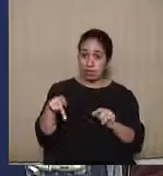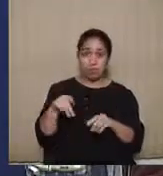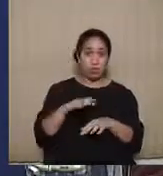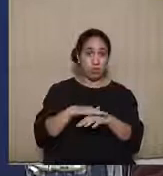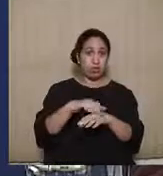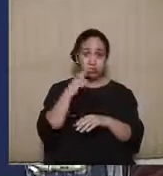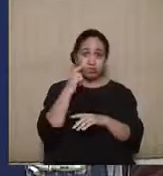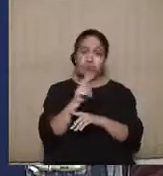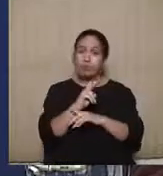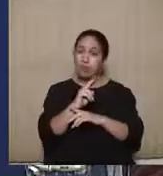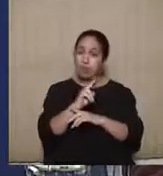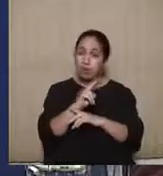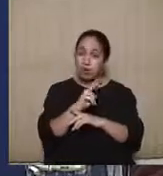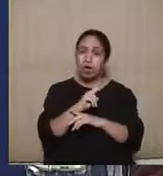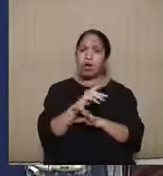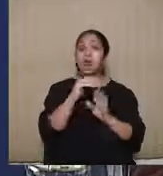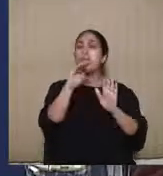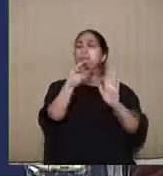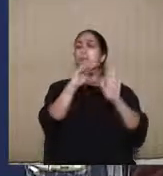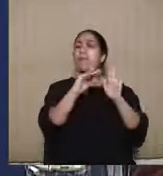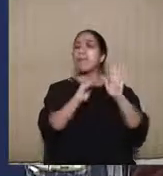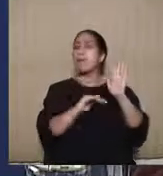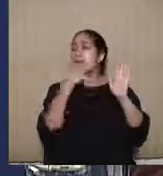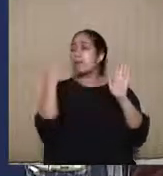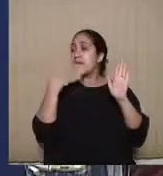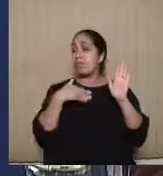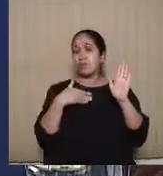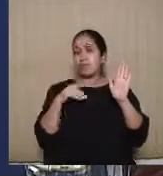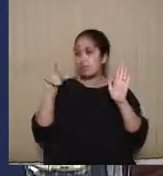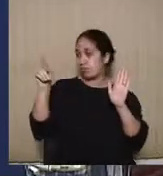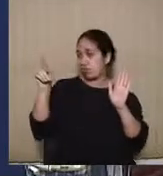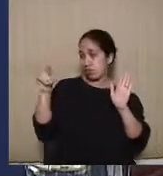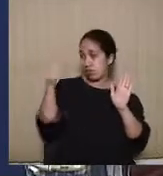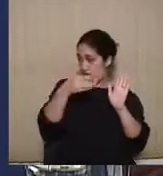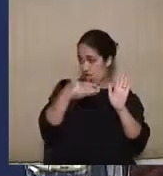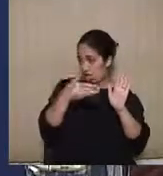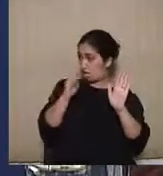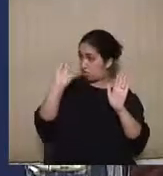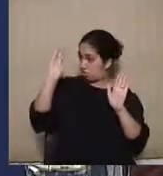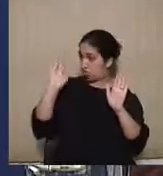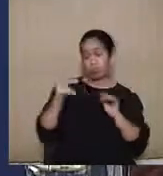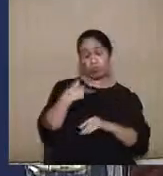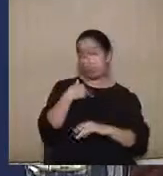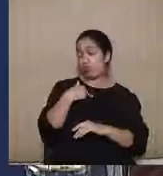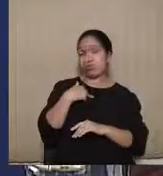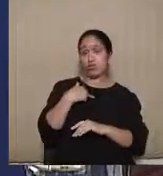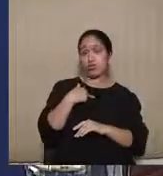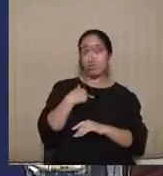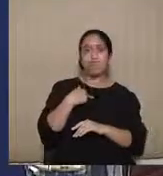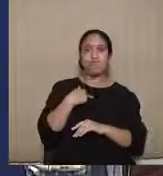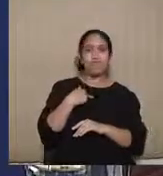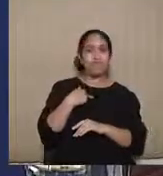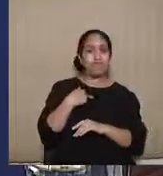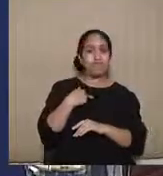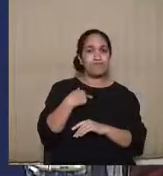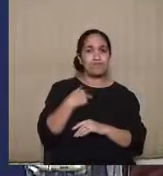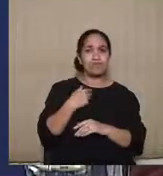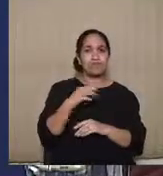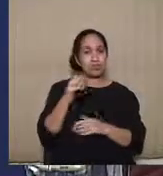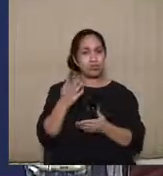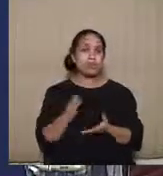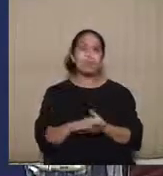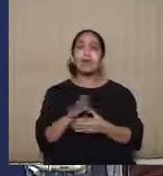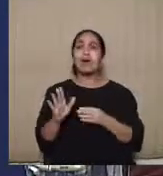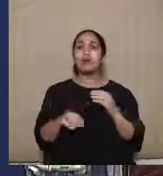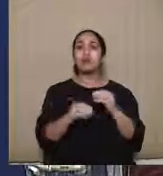como fiscal da lei, possa então apresentar outros fundamentos, outra razão para o indeferimento do registro, que não apenas aquele que conste, contribuindo com